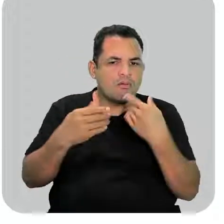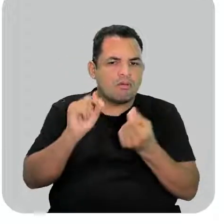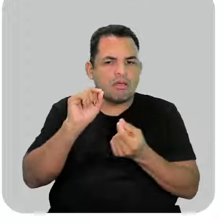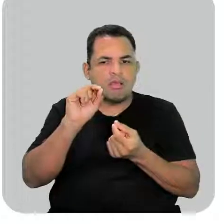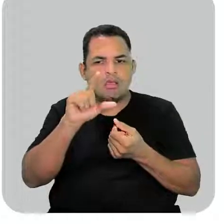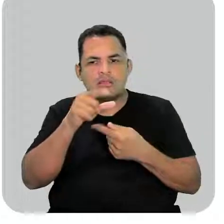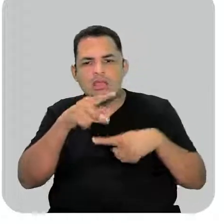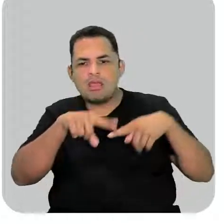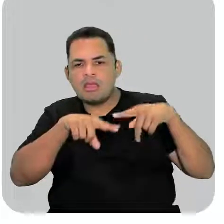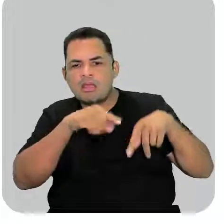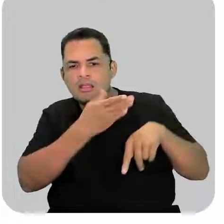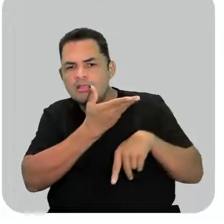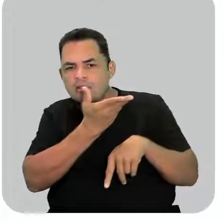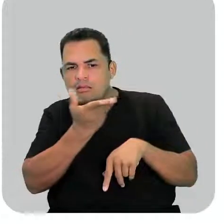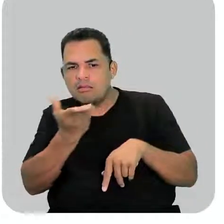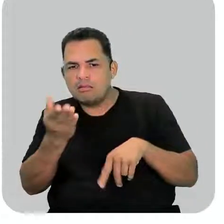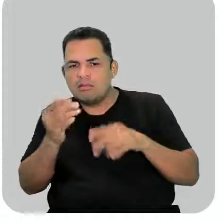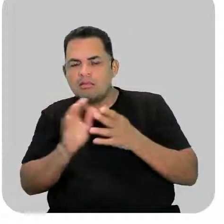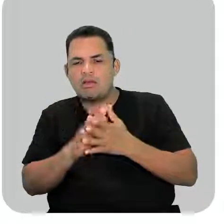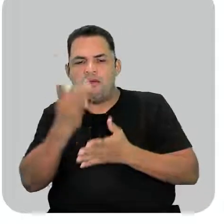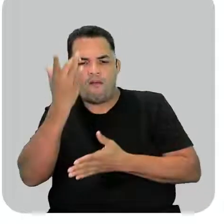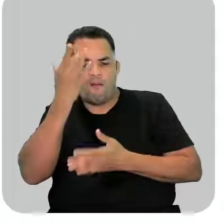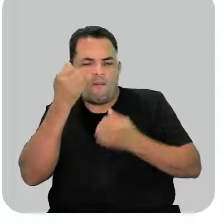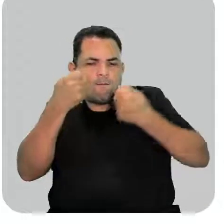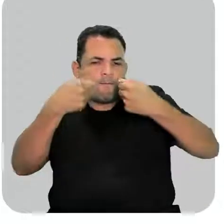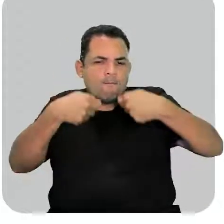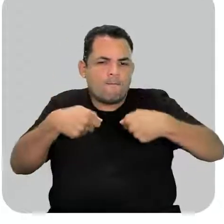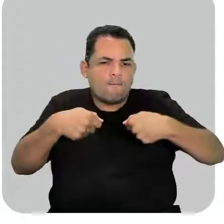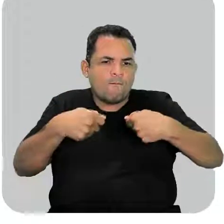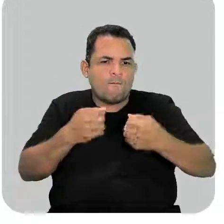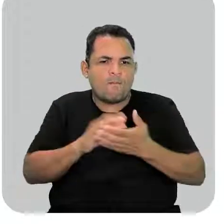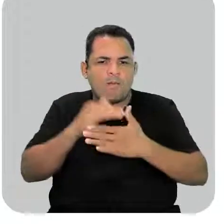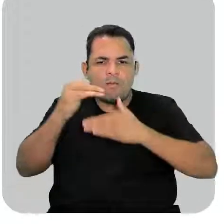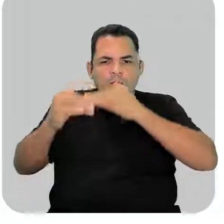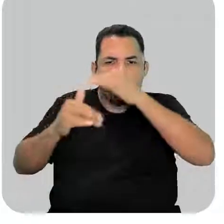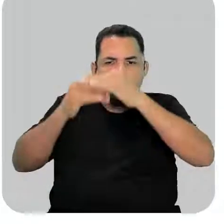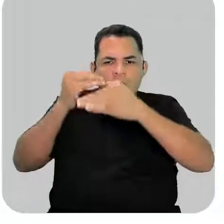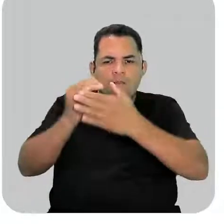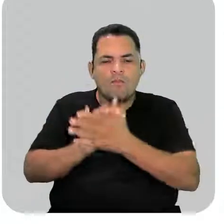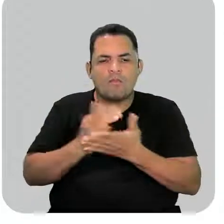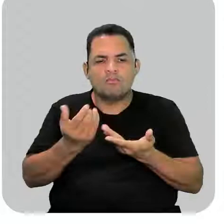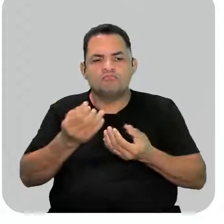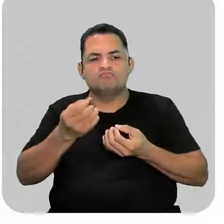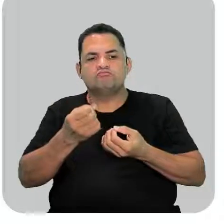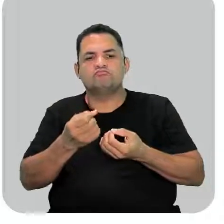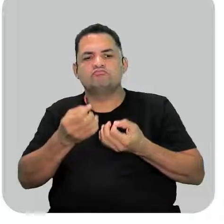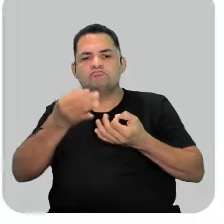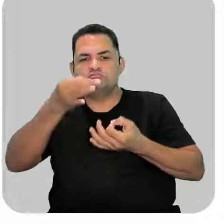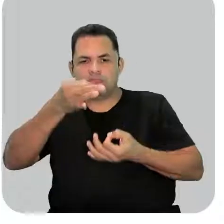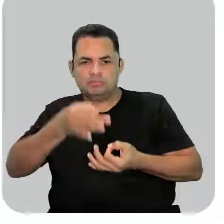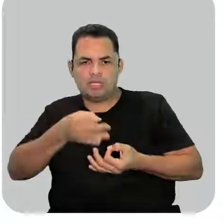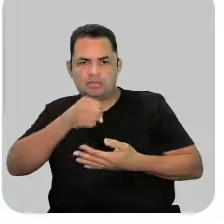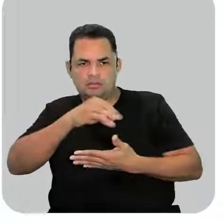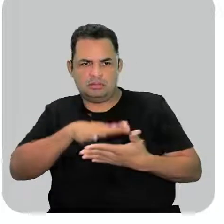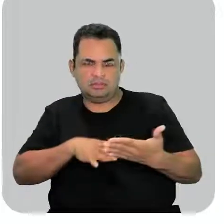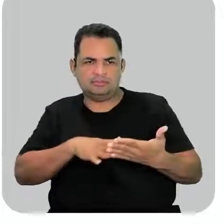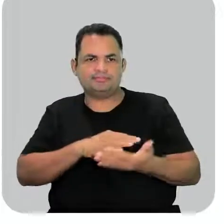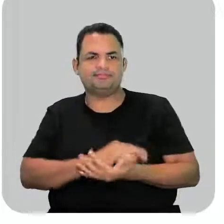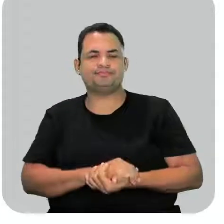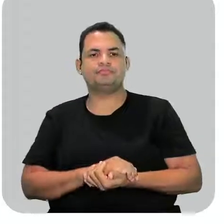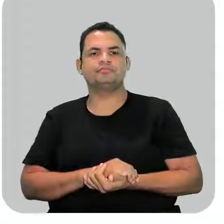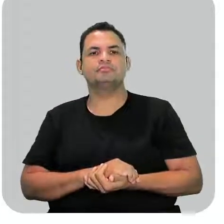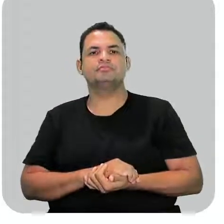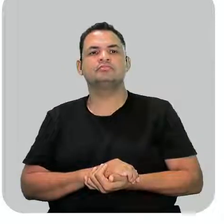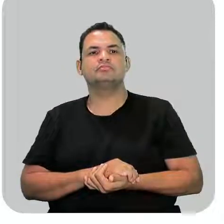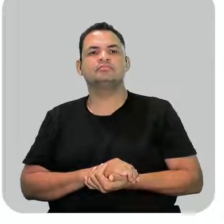que compõem essa fórmula, para a gente poder desenvolver a questão corretamente. E aí ele pede.